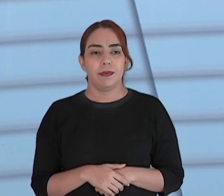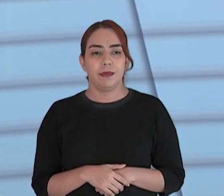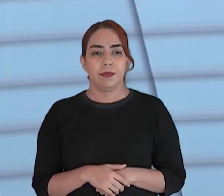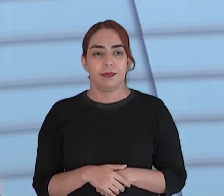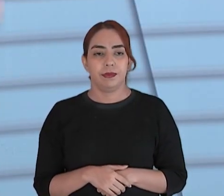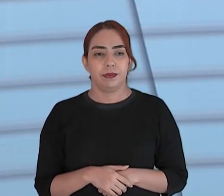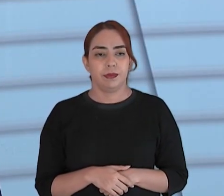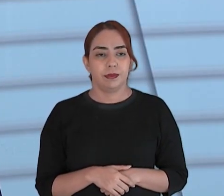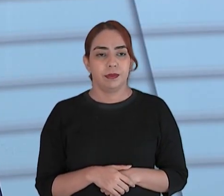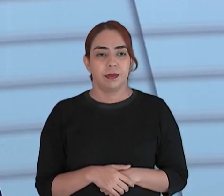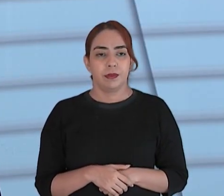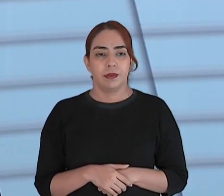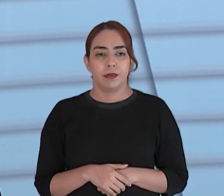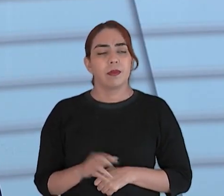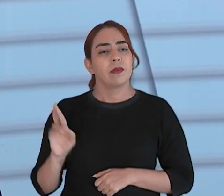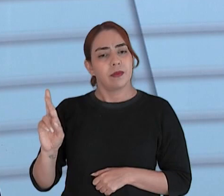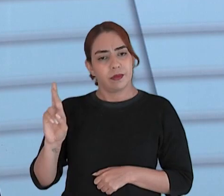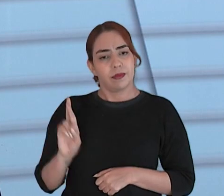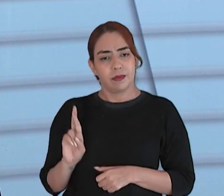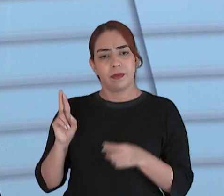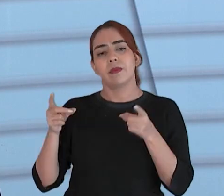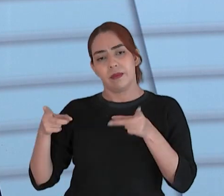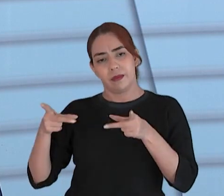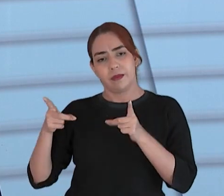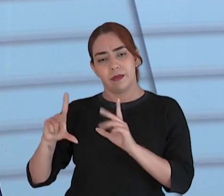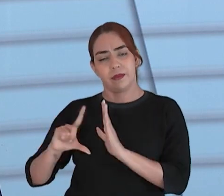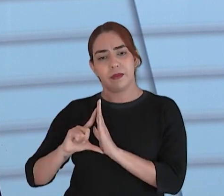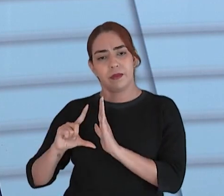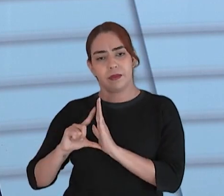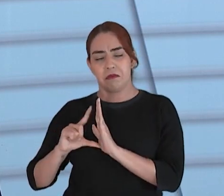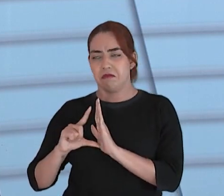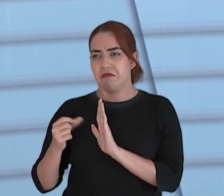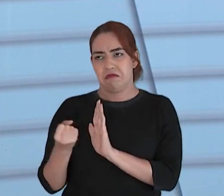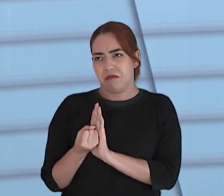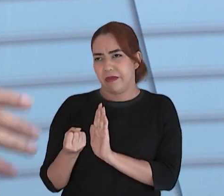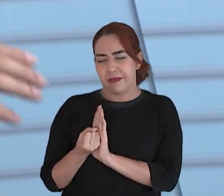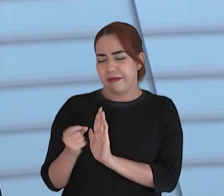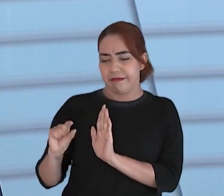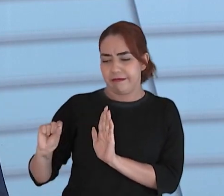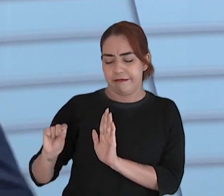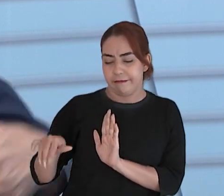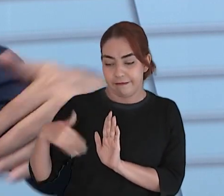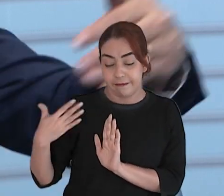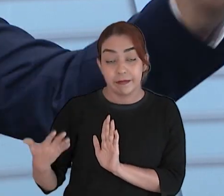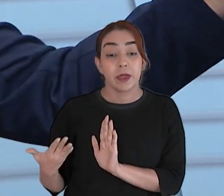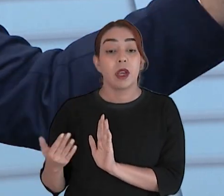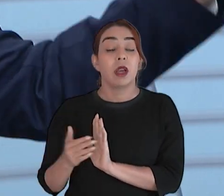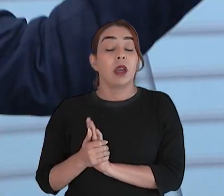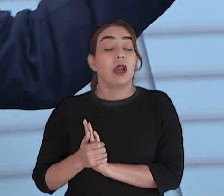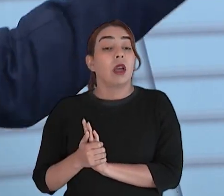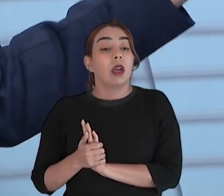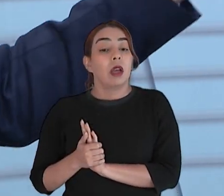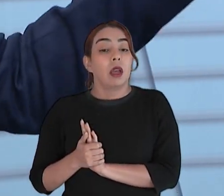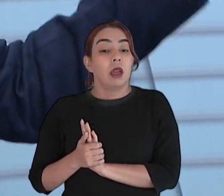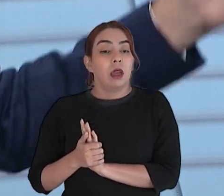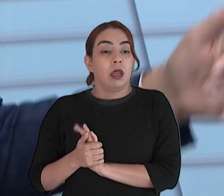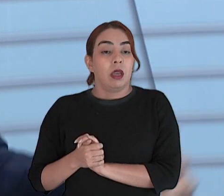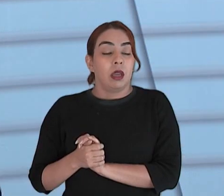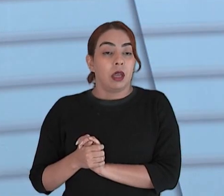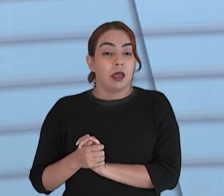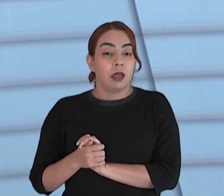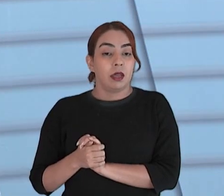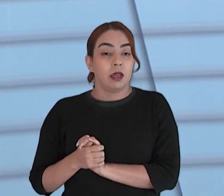representante de um produto eu não sei bem a marca para fazer uma visita nos